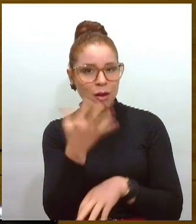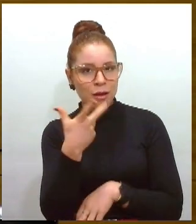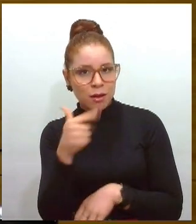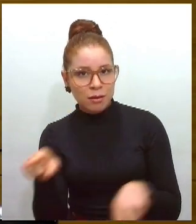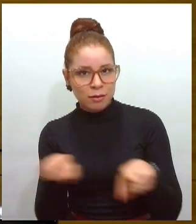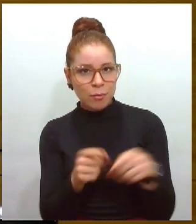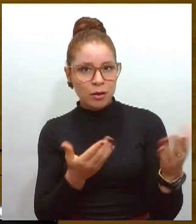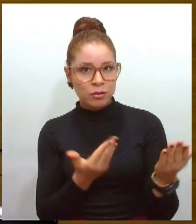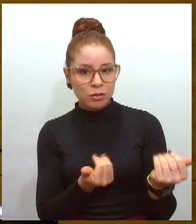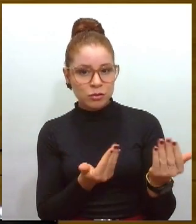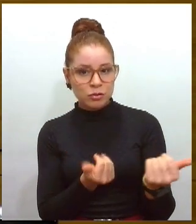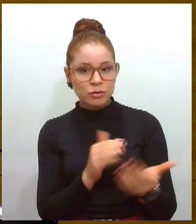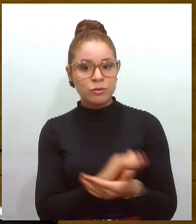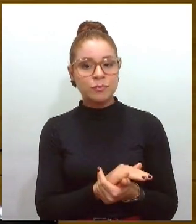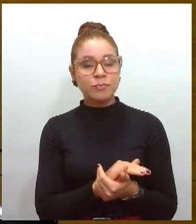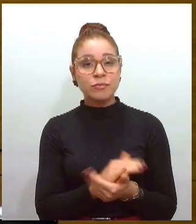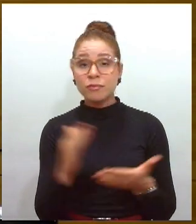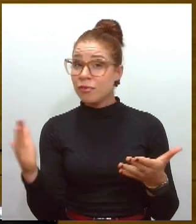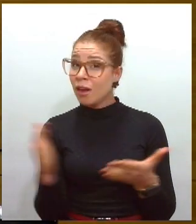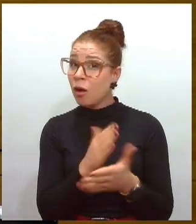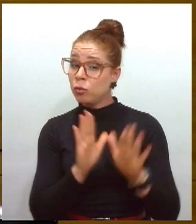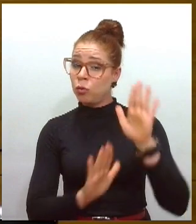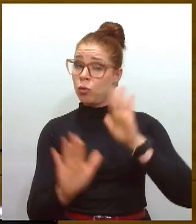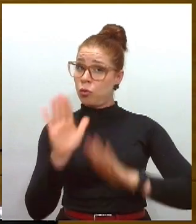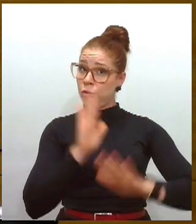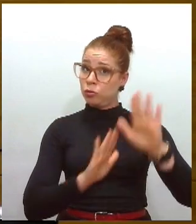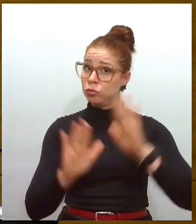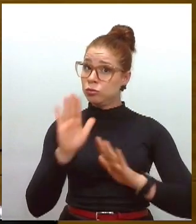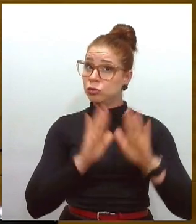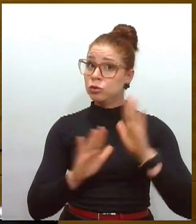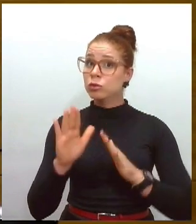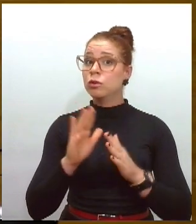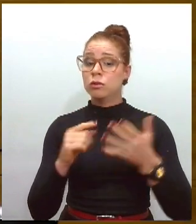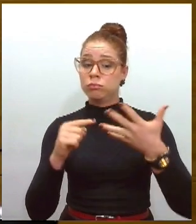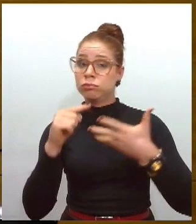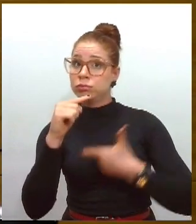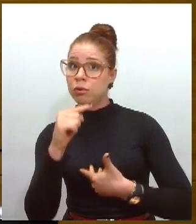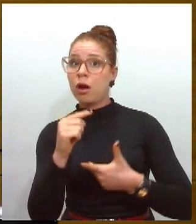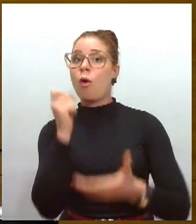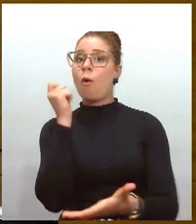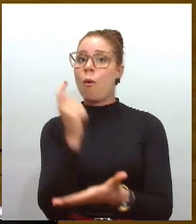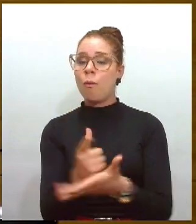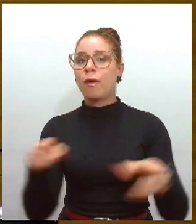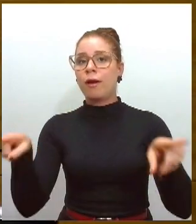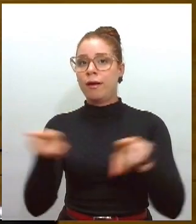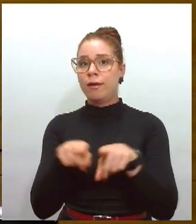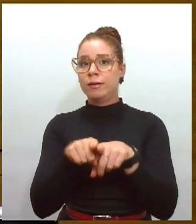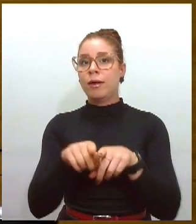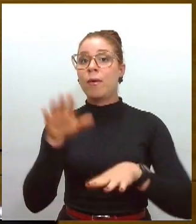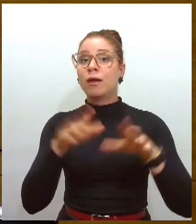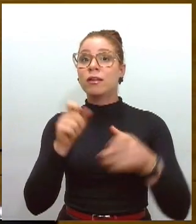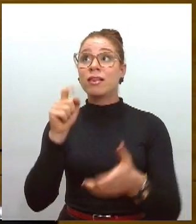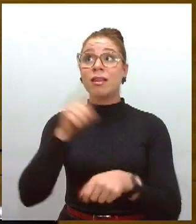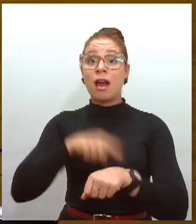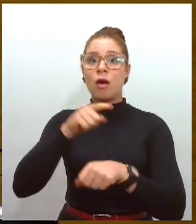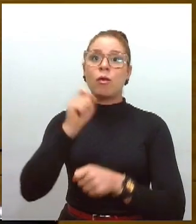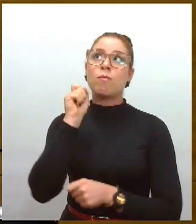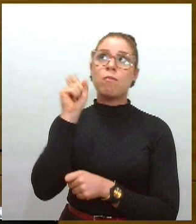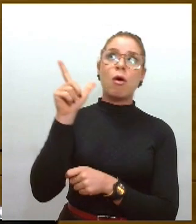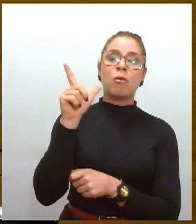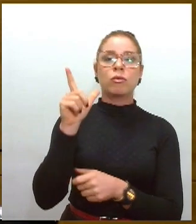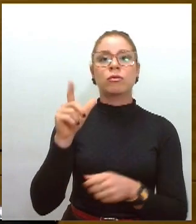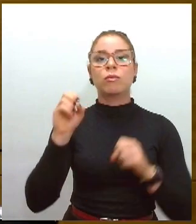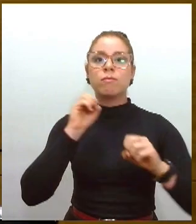temos que ter alguns cuidados, principalmente na compra e na soltura desses fogos de artifício. É um momento também de